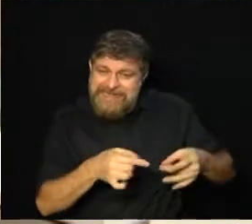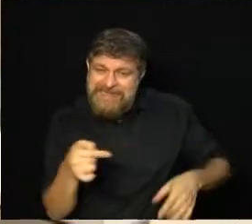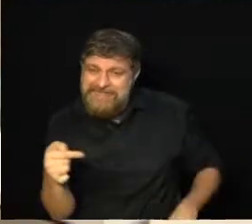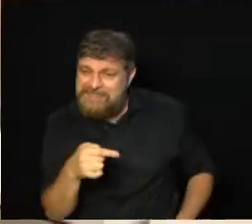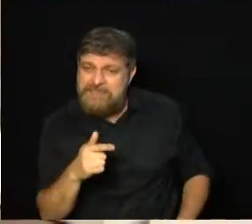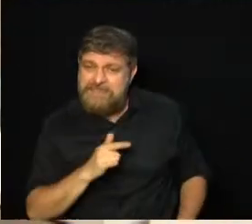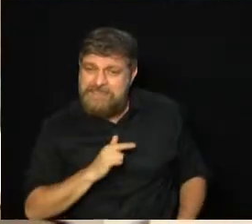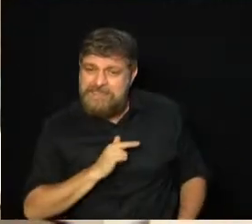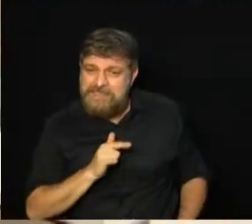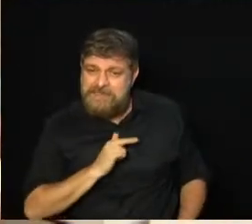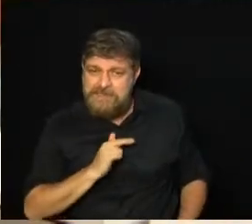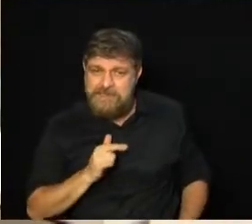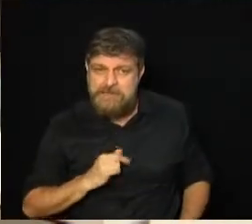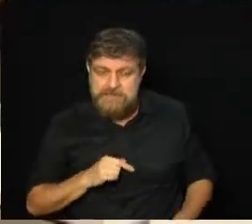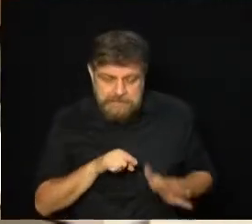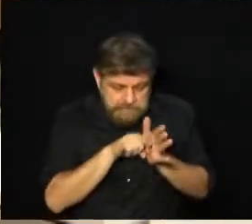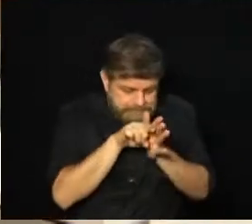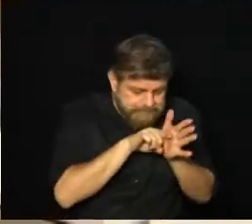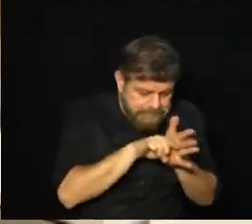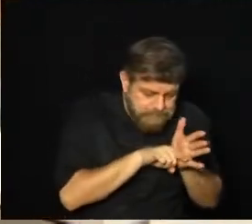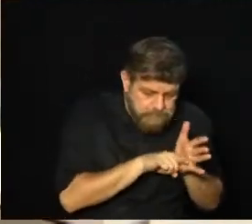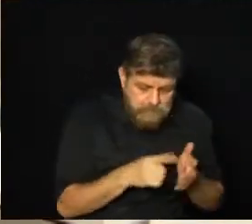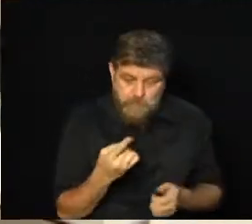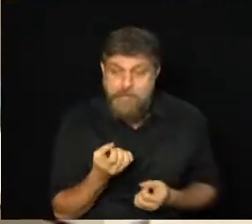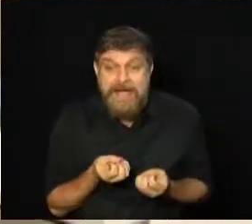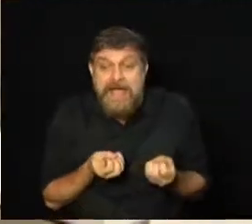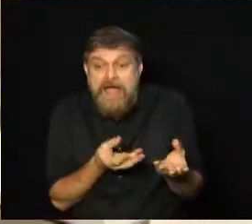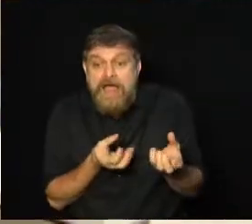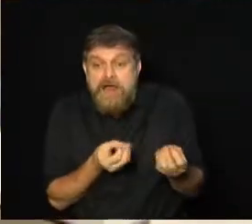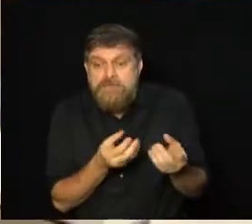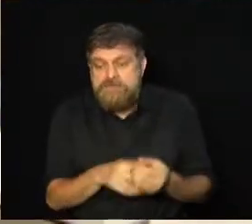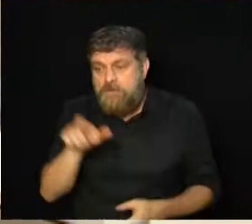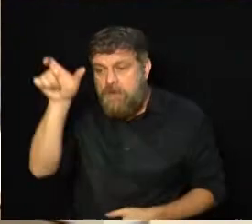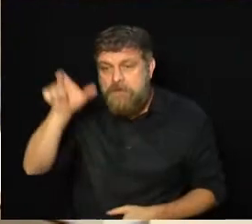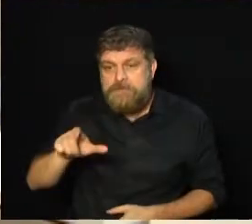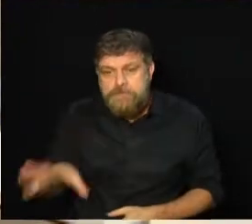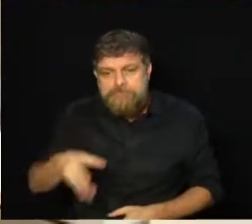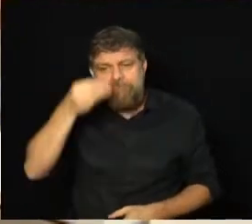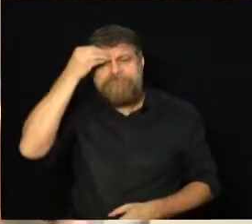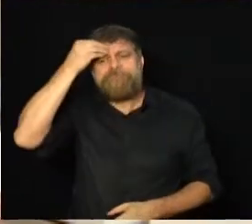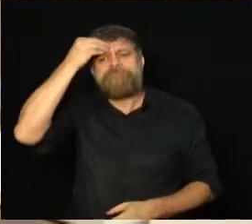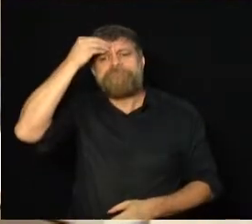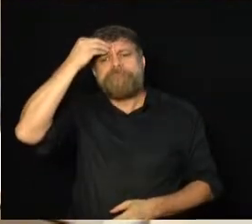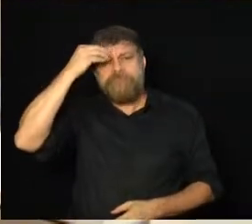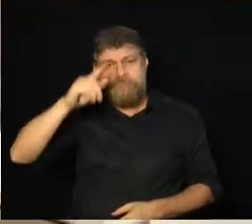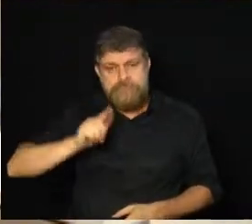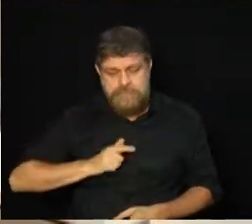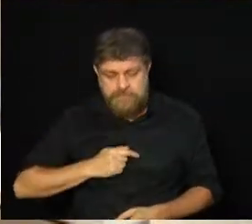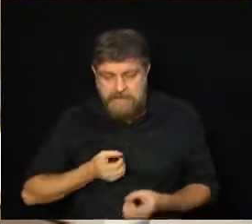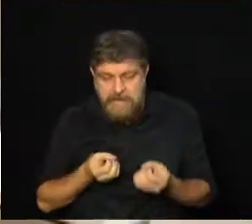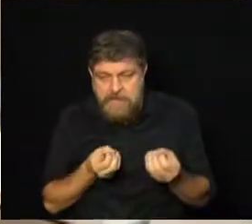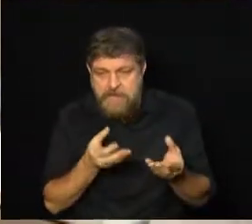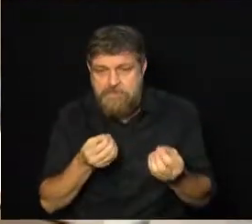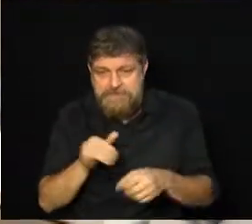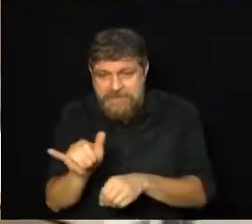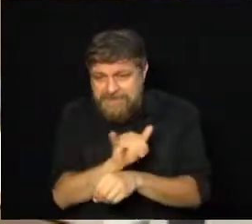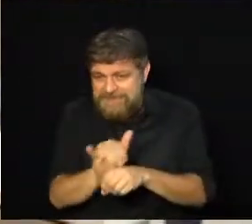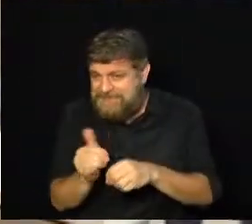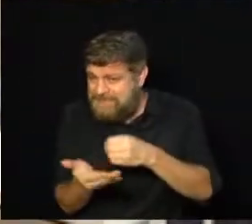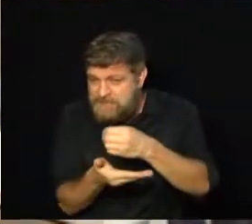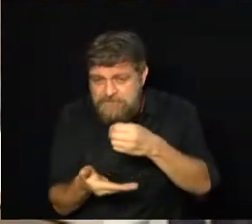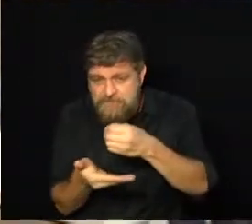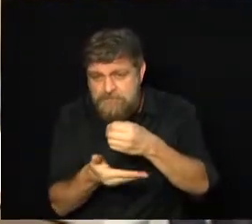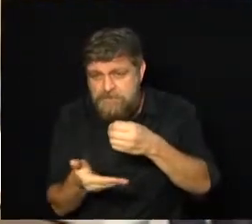detalhes de detetives, às vezes uma informação leva você a concluir algumas coisas. E a informação é o caminho fundamental